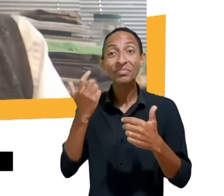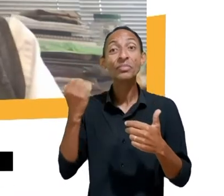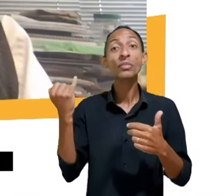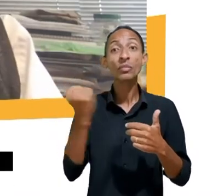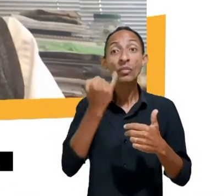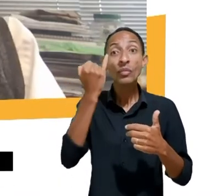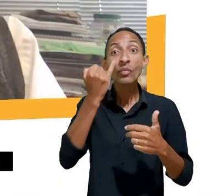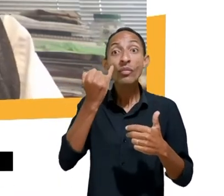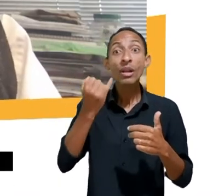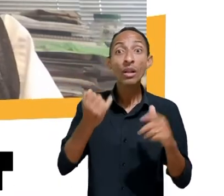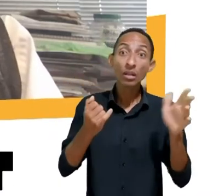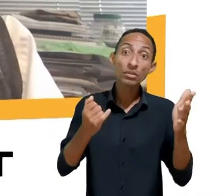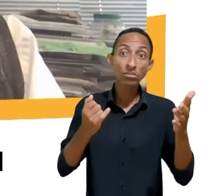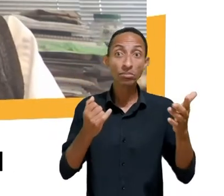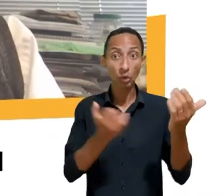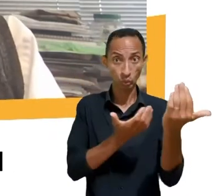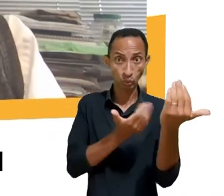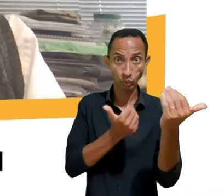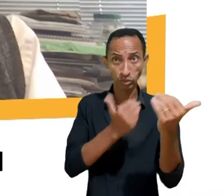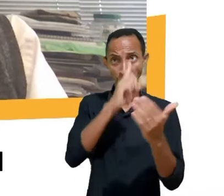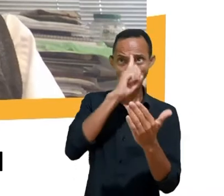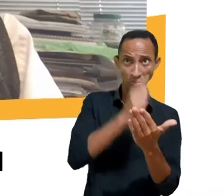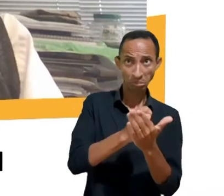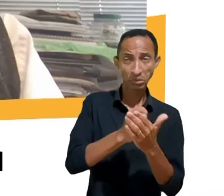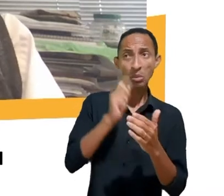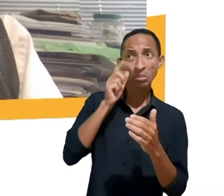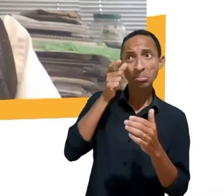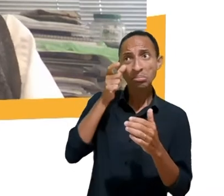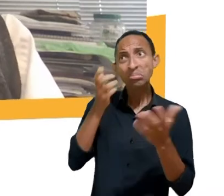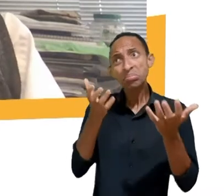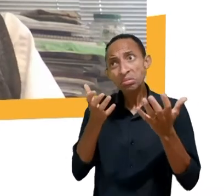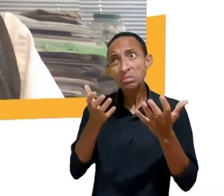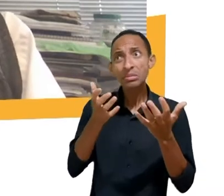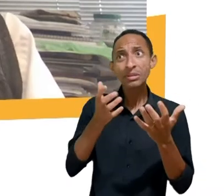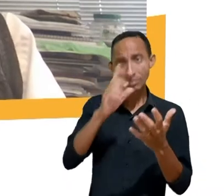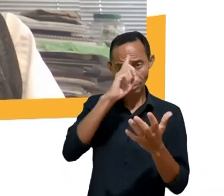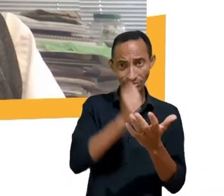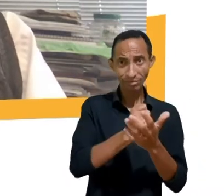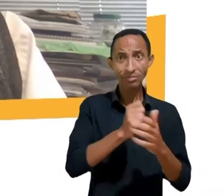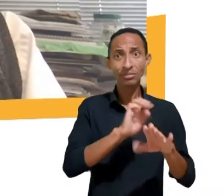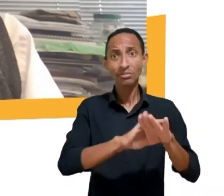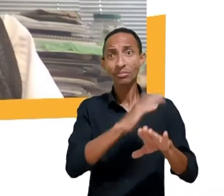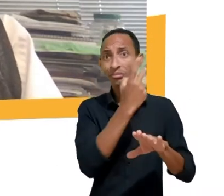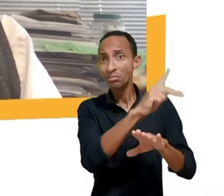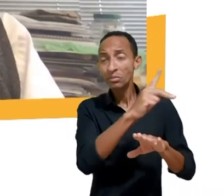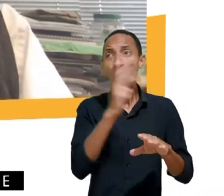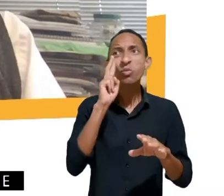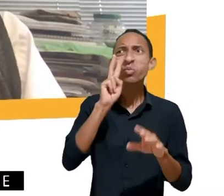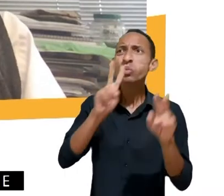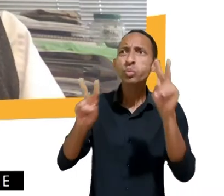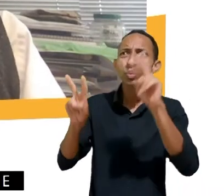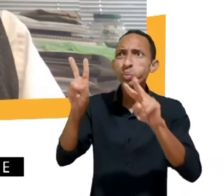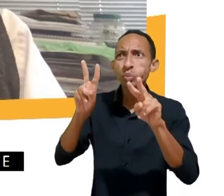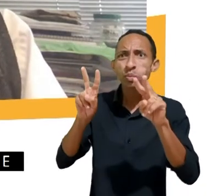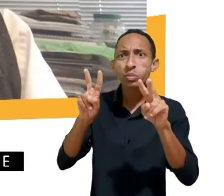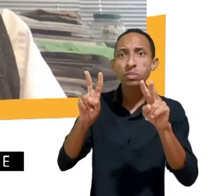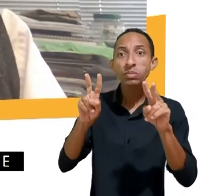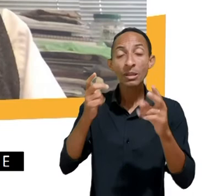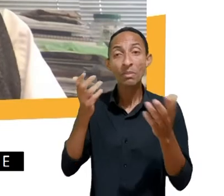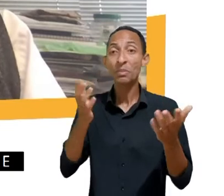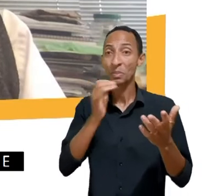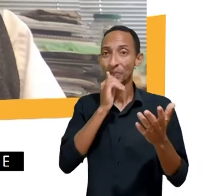adolescente possa decidir o que vê ou não, mas tem que estar claramente explicitado o que ele verá. Então, eu acho que o risco que nós temos hoje é que, às vezes, por